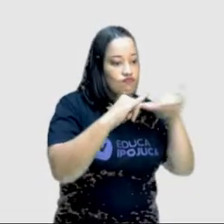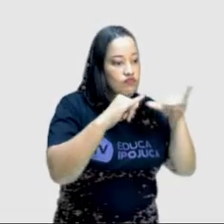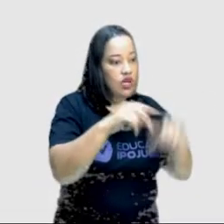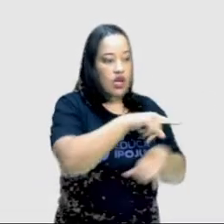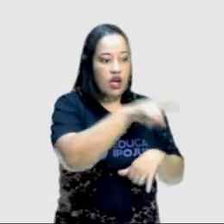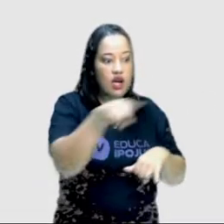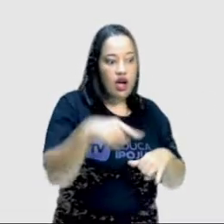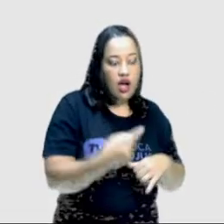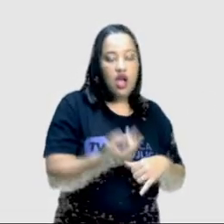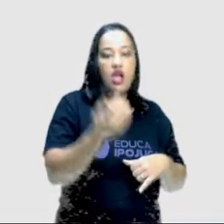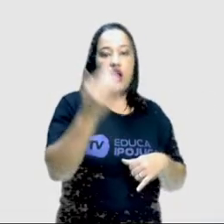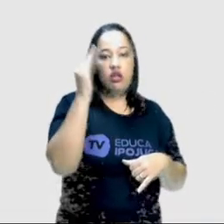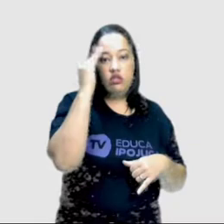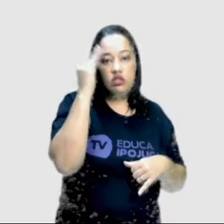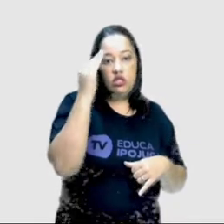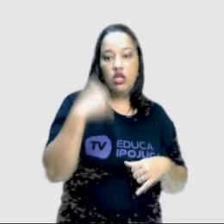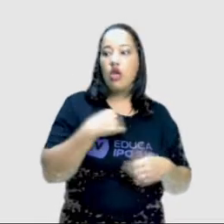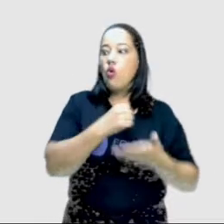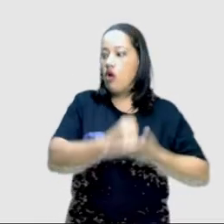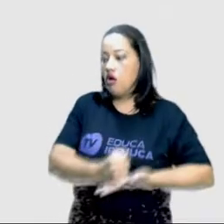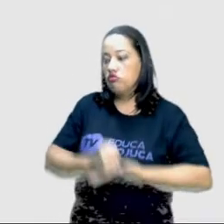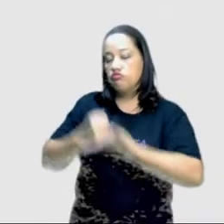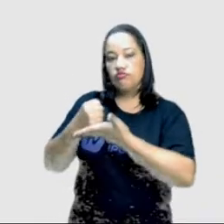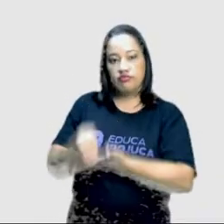pessoas. Ajudar as pessoas.